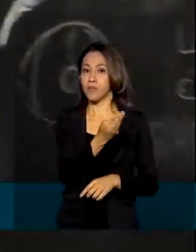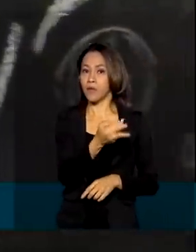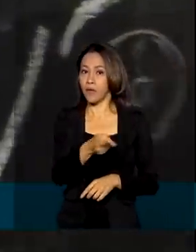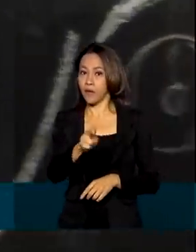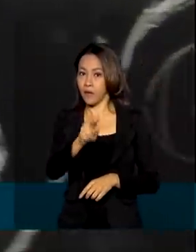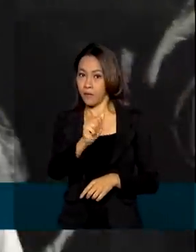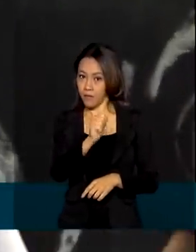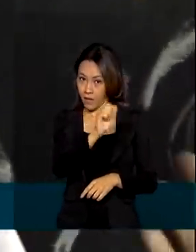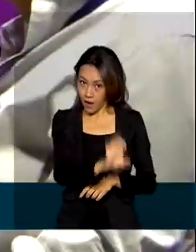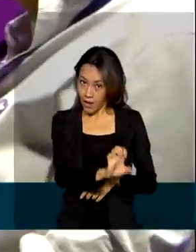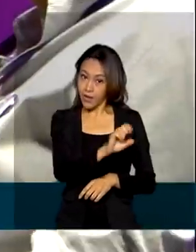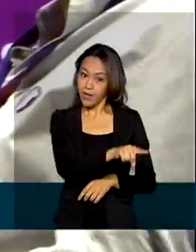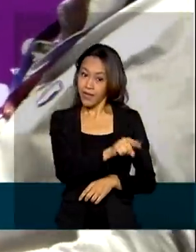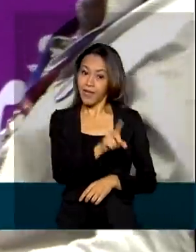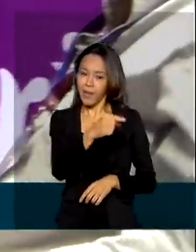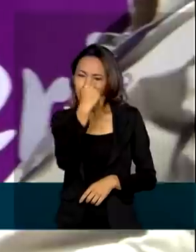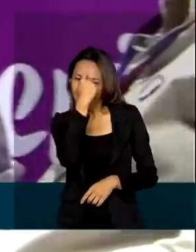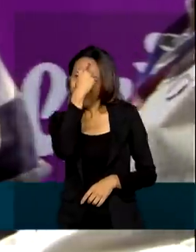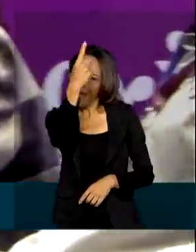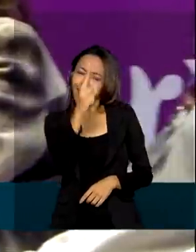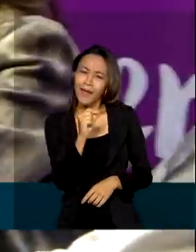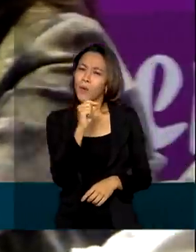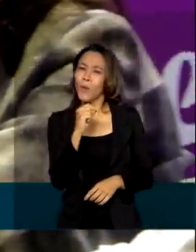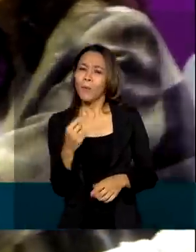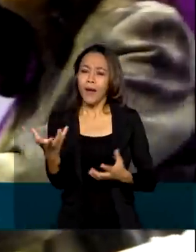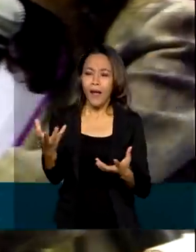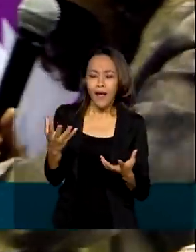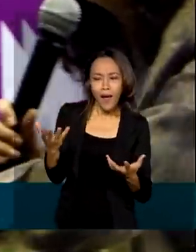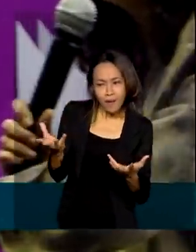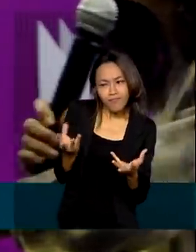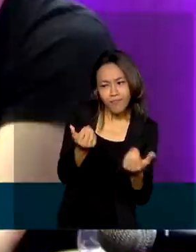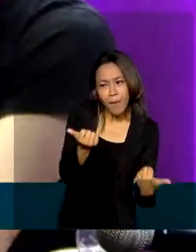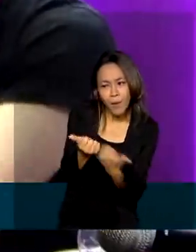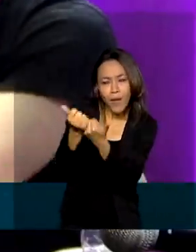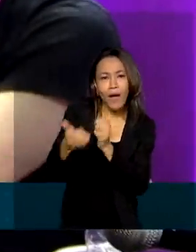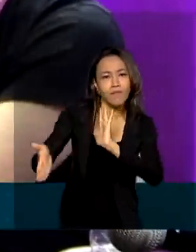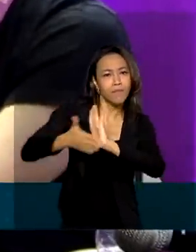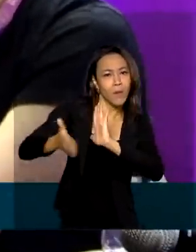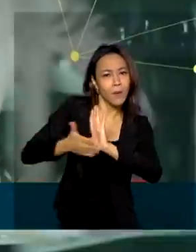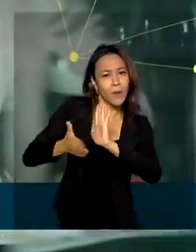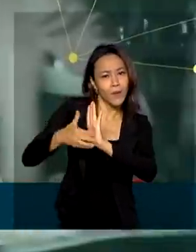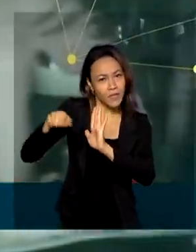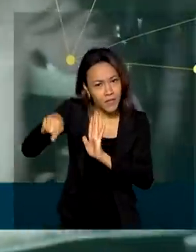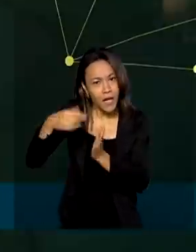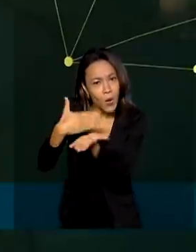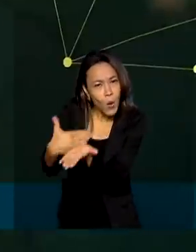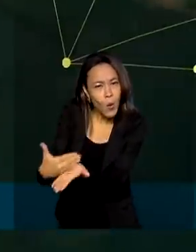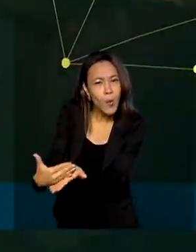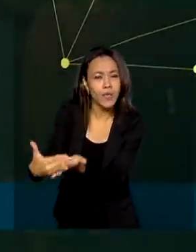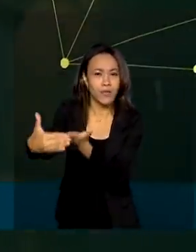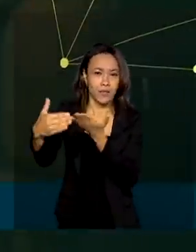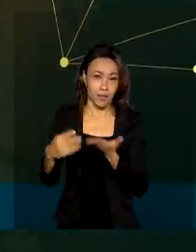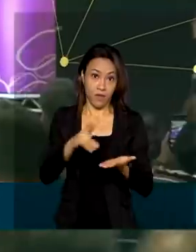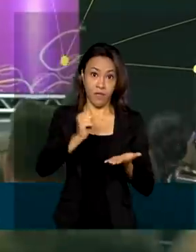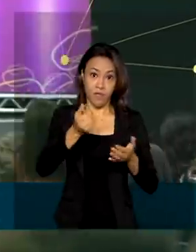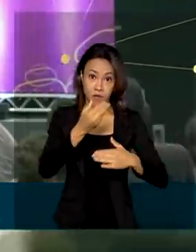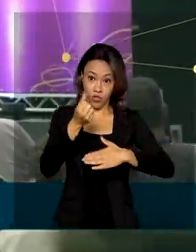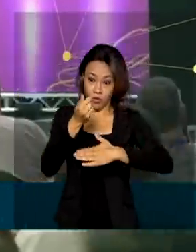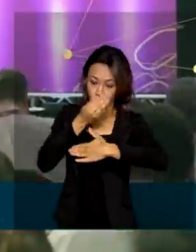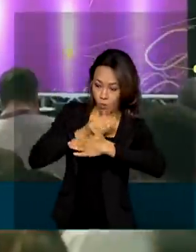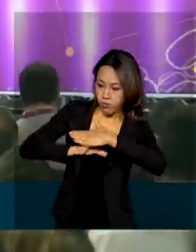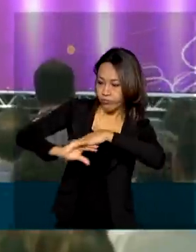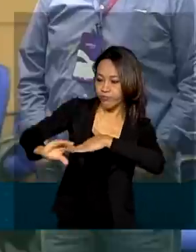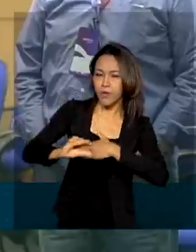Ideias de A a Z para atender propostas de negócio que estão no estágio inicial. Vão ser investidos mais de